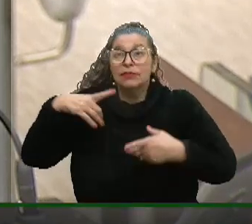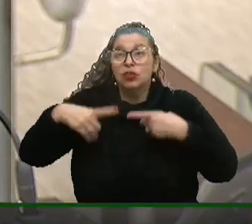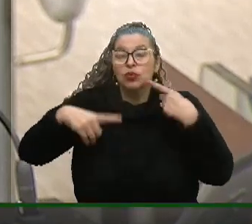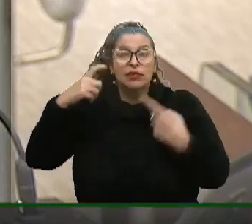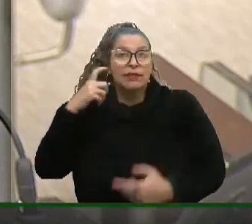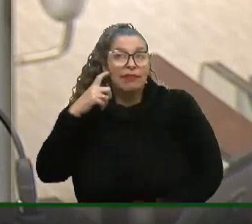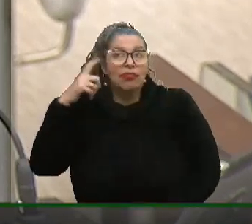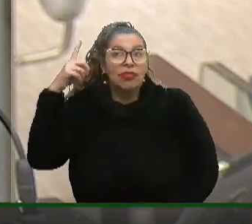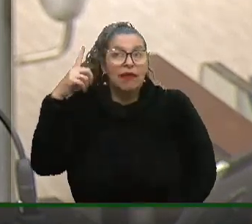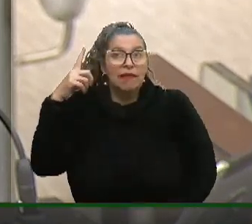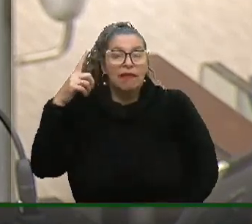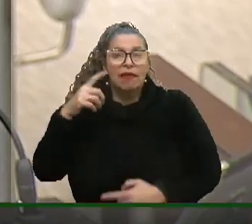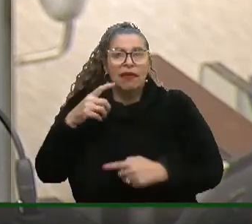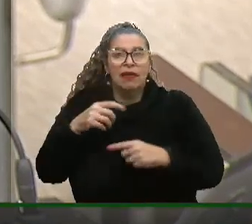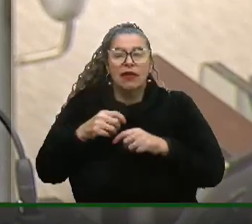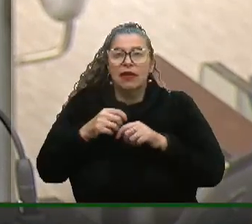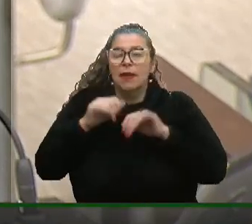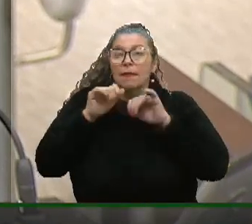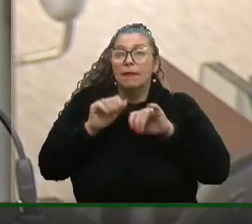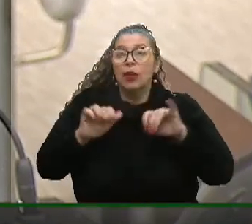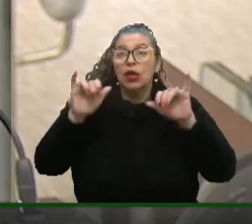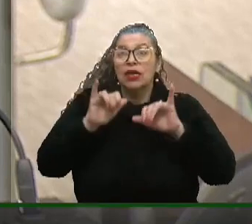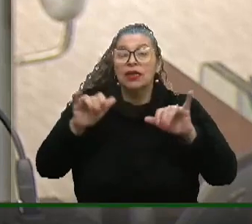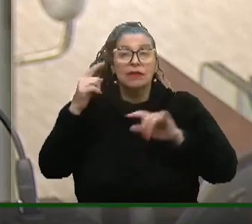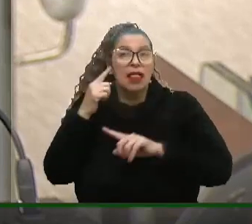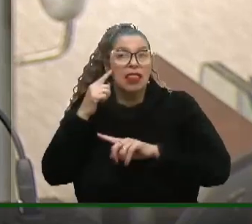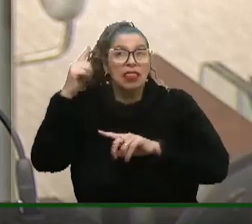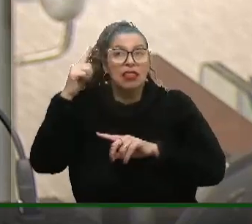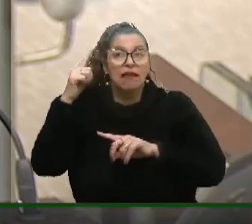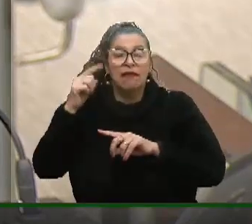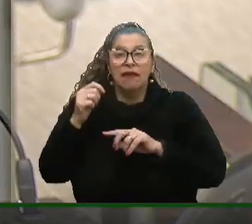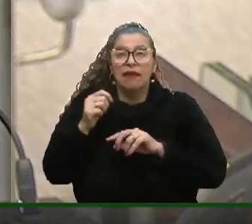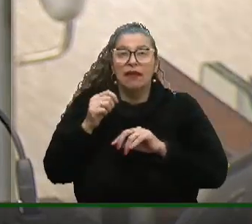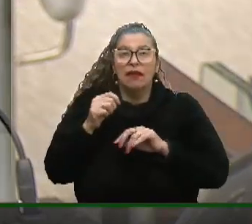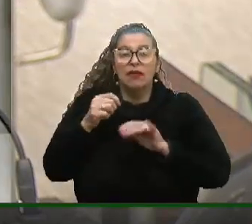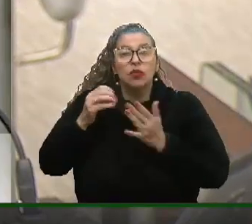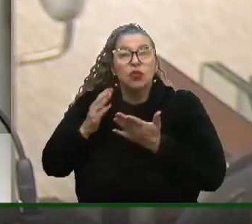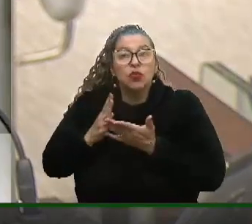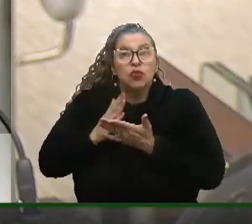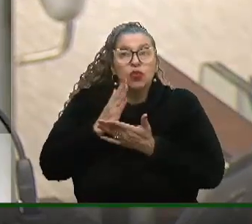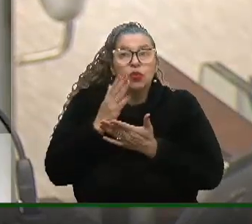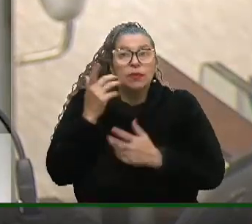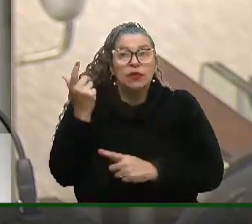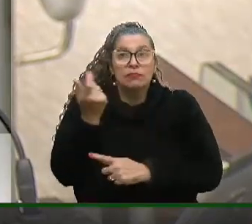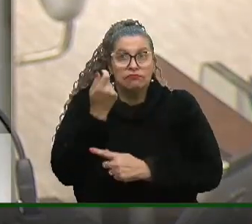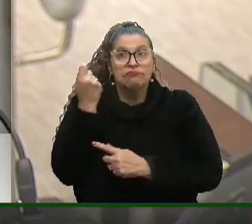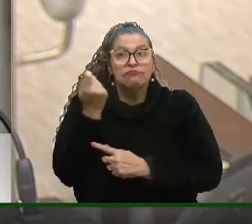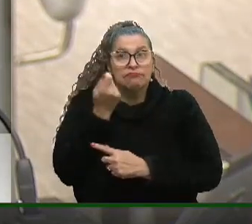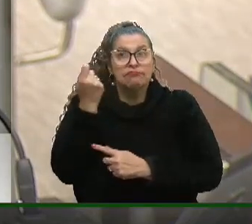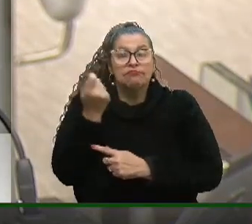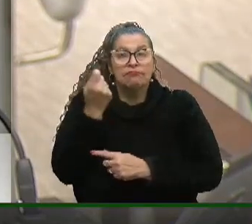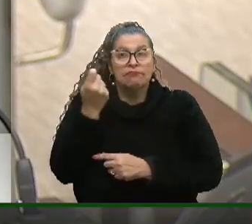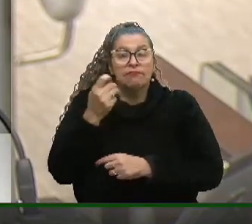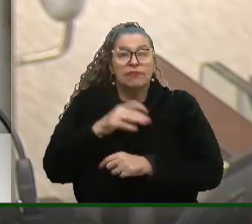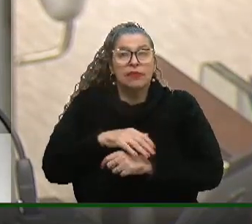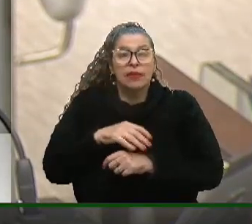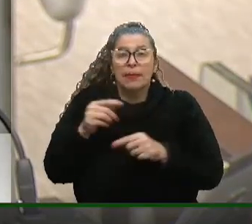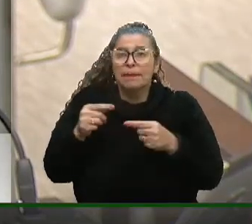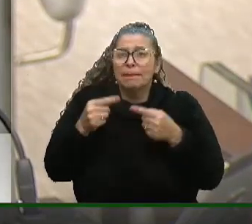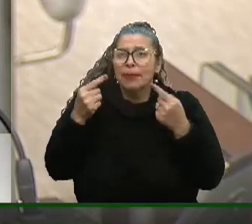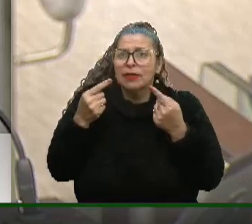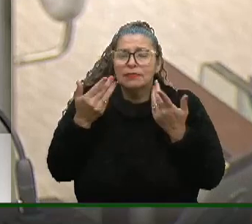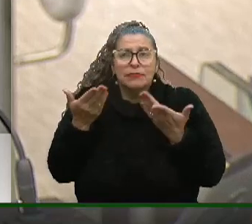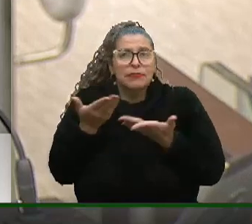ideias, programas e projetos a respeito dos rumos do nosso Rio Grande do Sul. Mas me vi